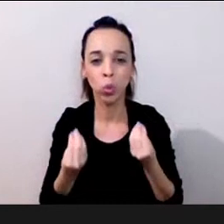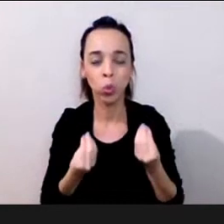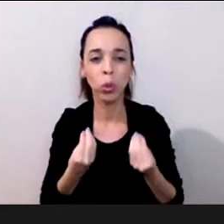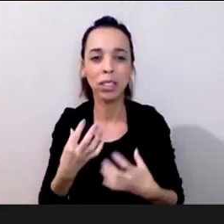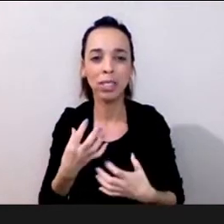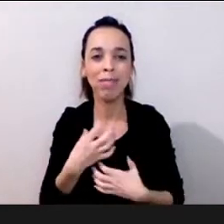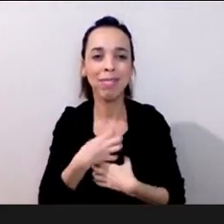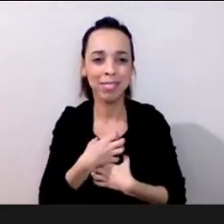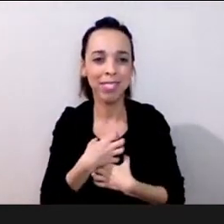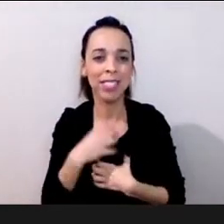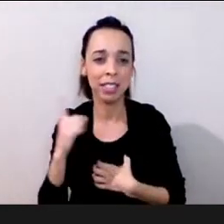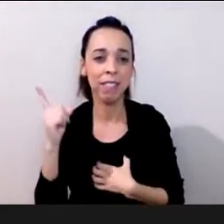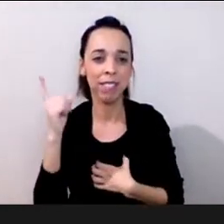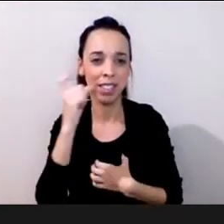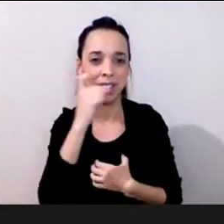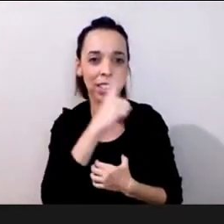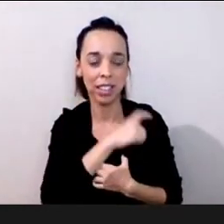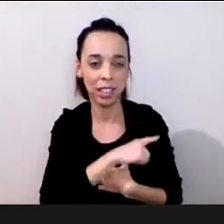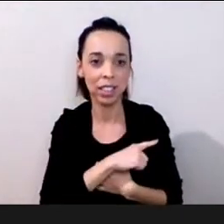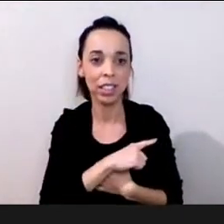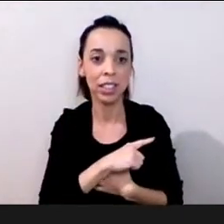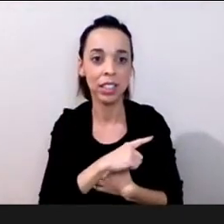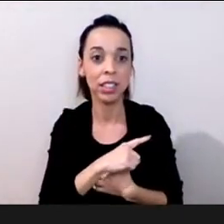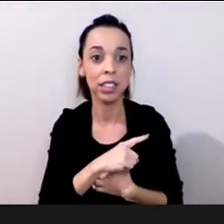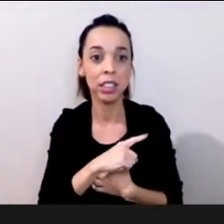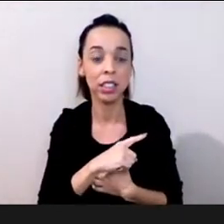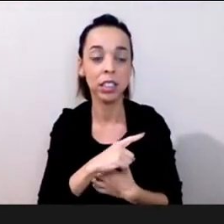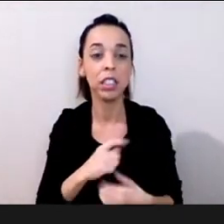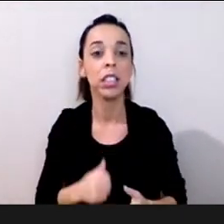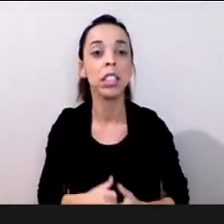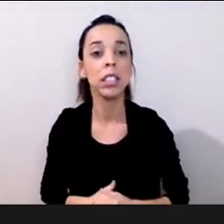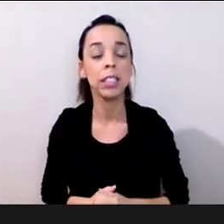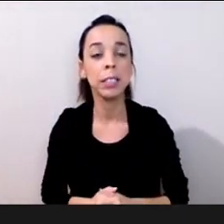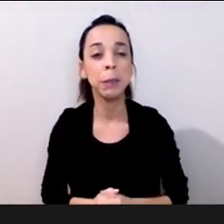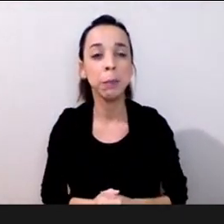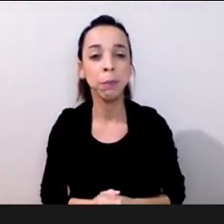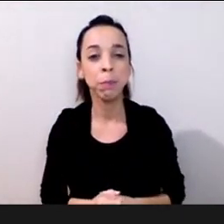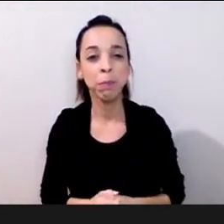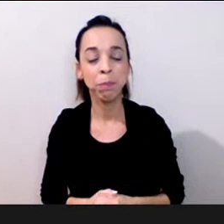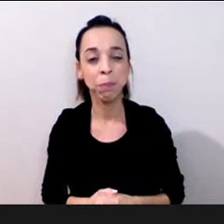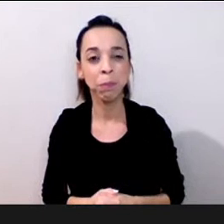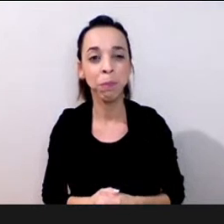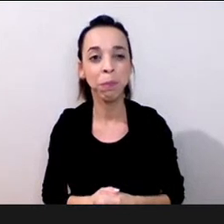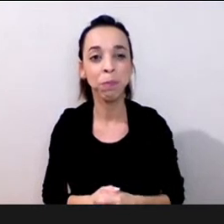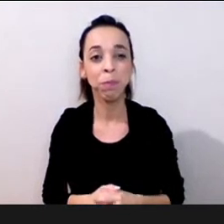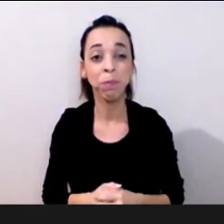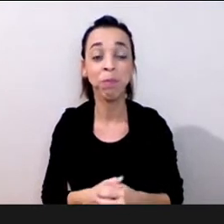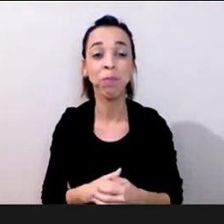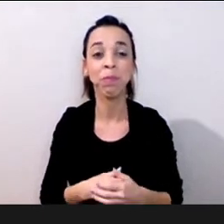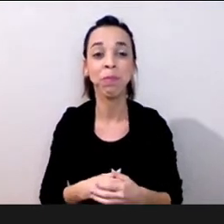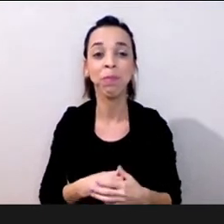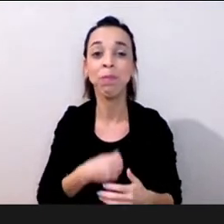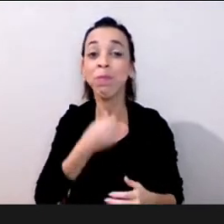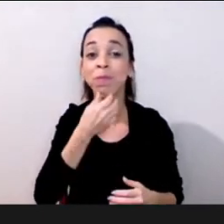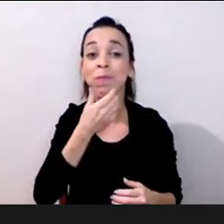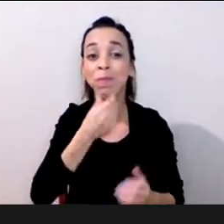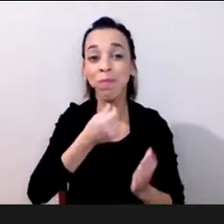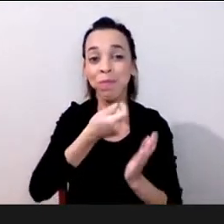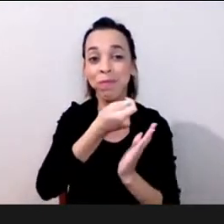António Damasio já tinha quando ele escreveu o erro de Descartes não é quando ele disse Descartes disse eu penso